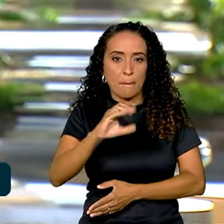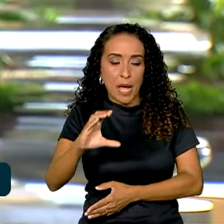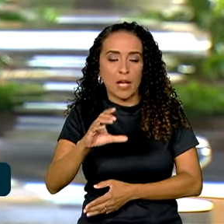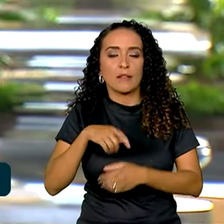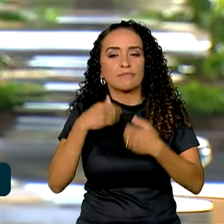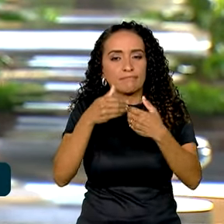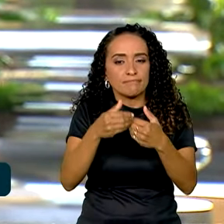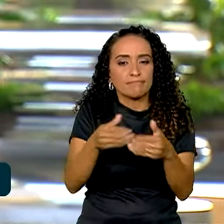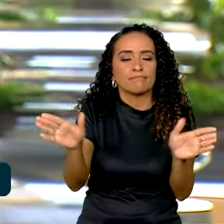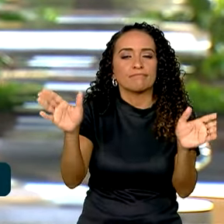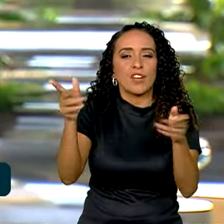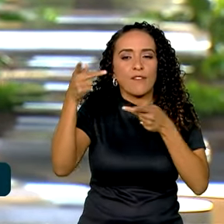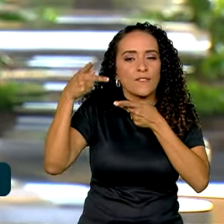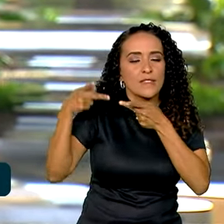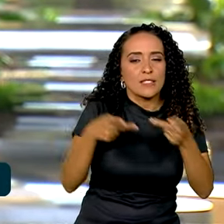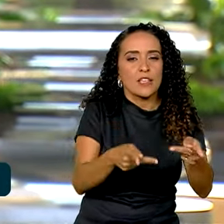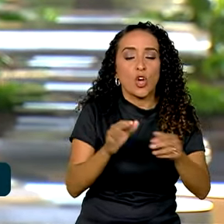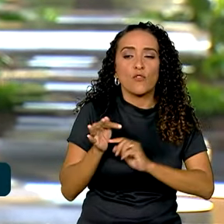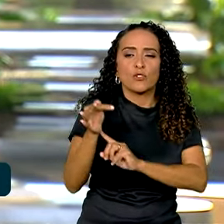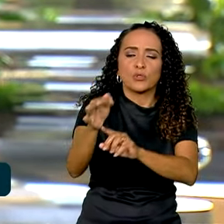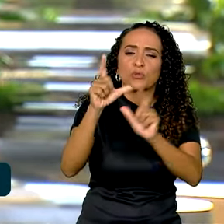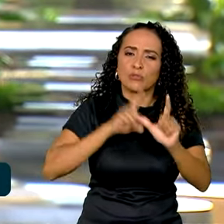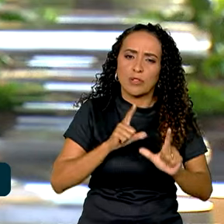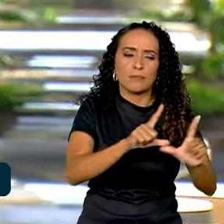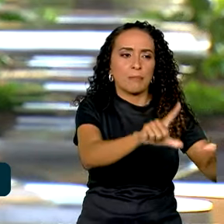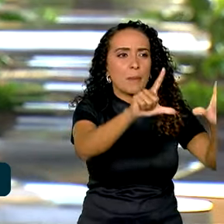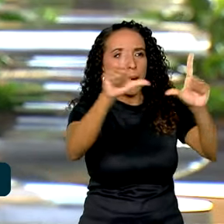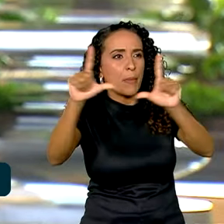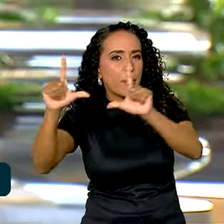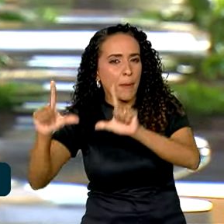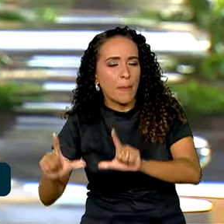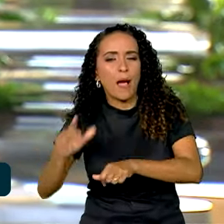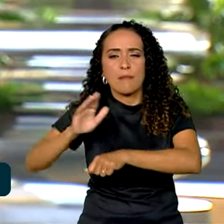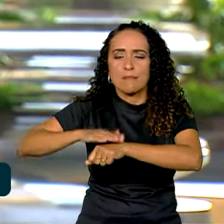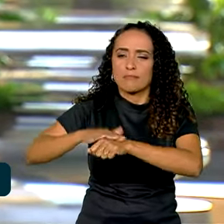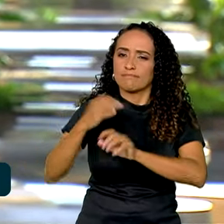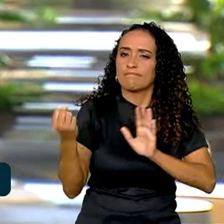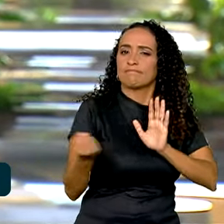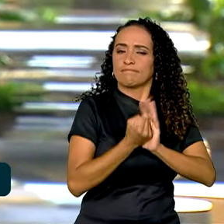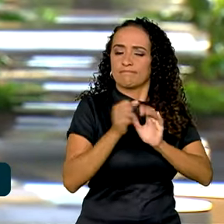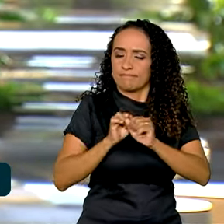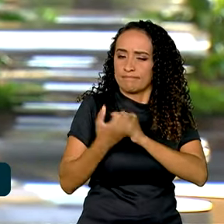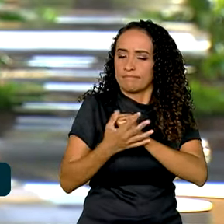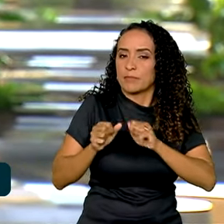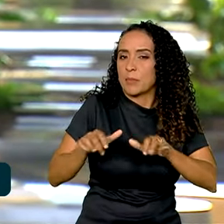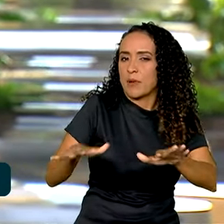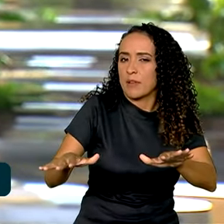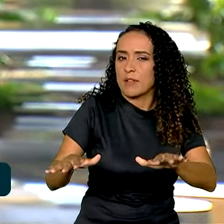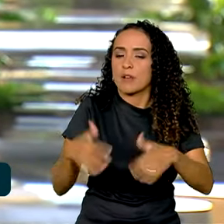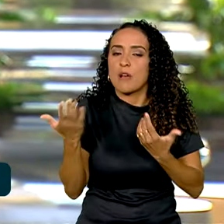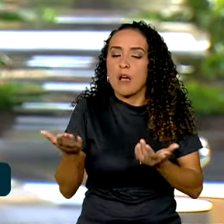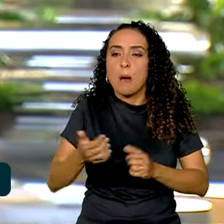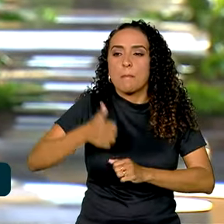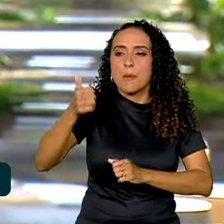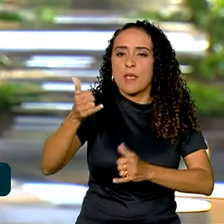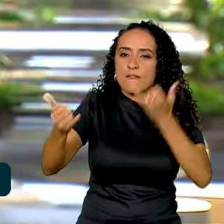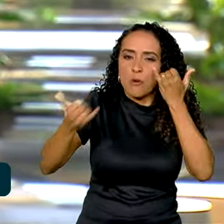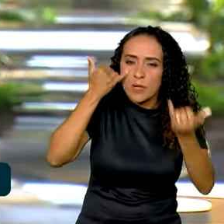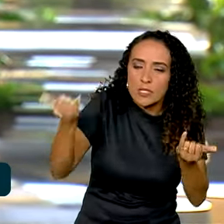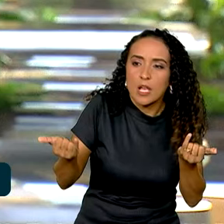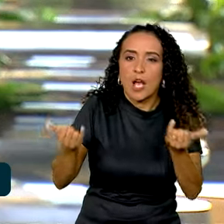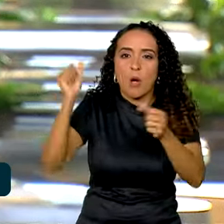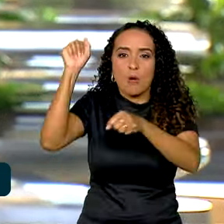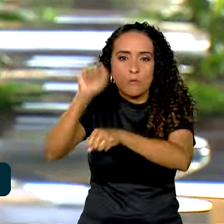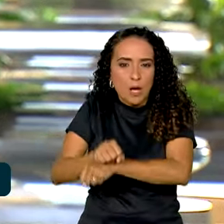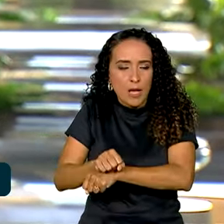visitação e, no futuro, deve abrigar exposições sobre momentos que marcaram a pandemia, como as primeiras notícias, o lockdown,